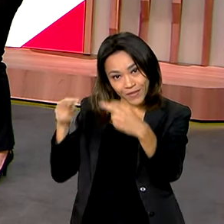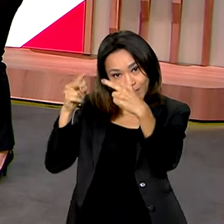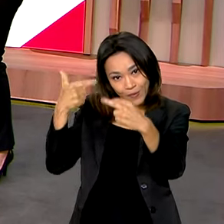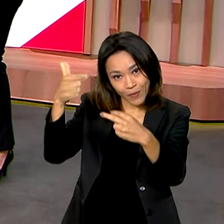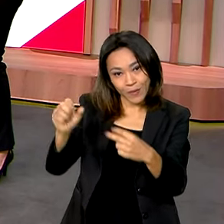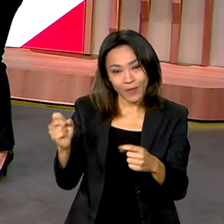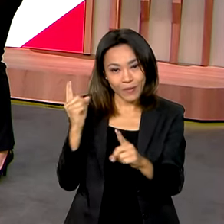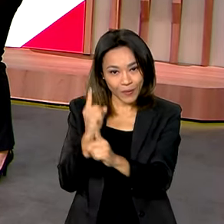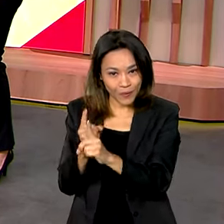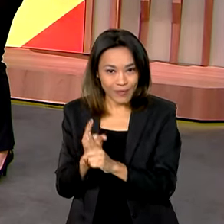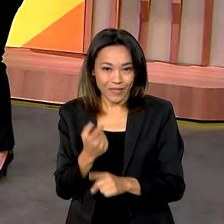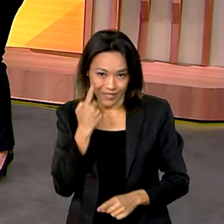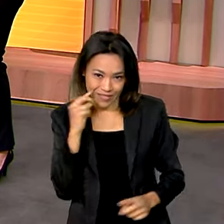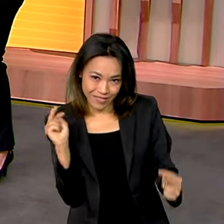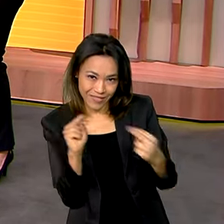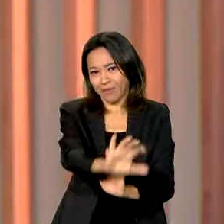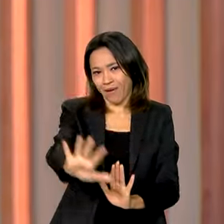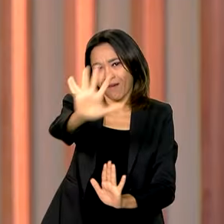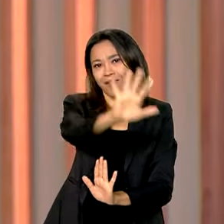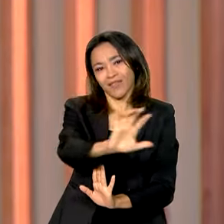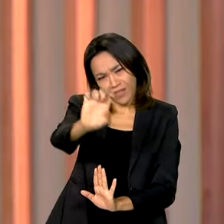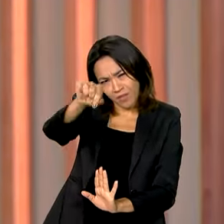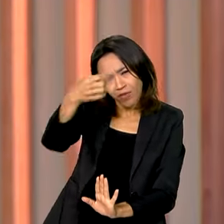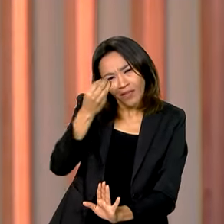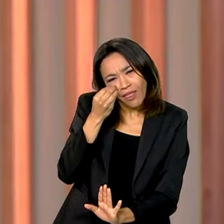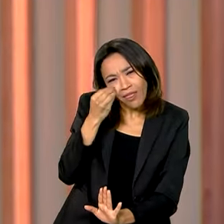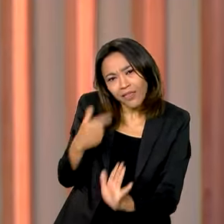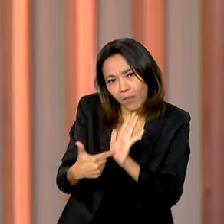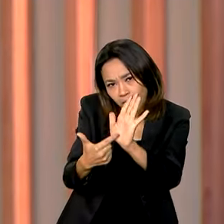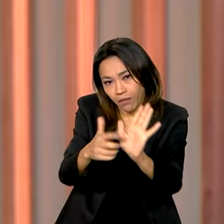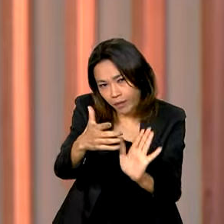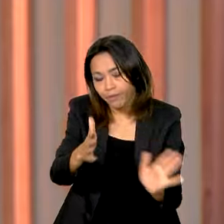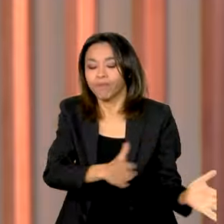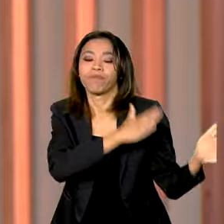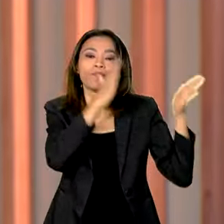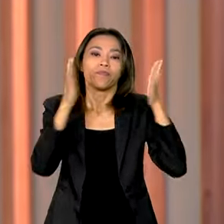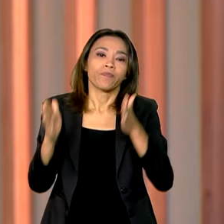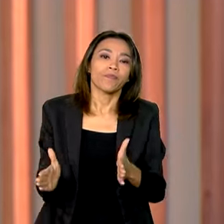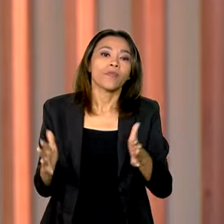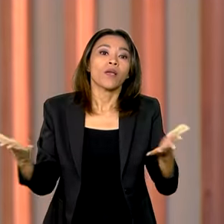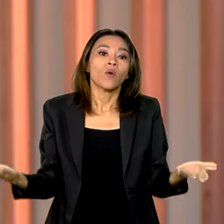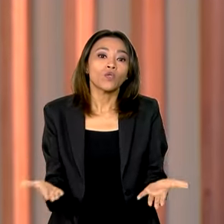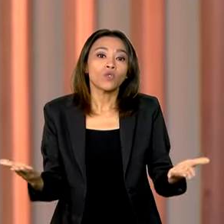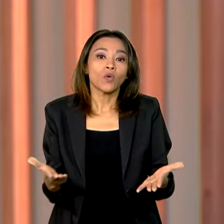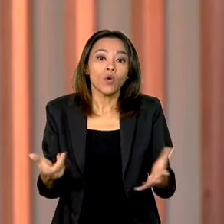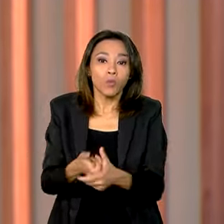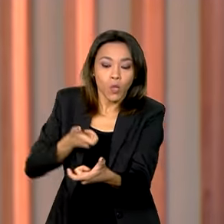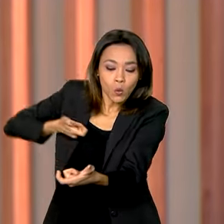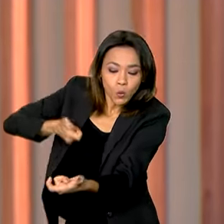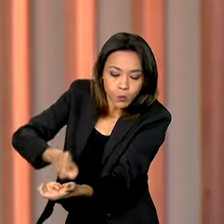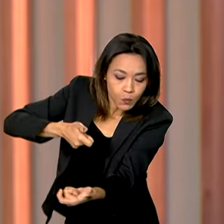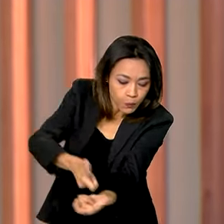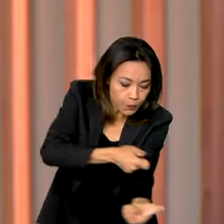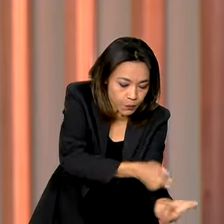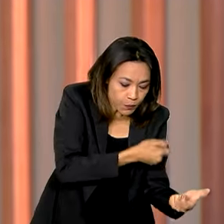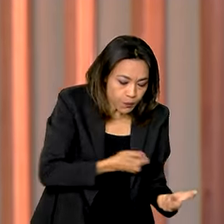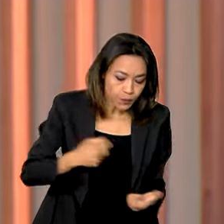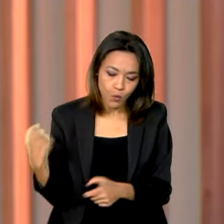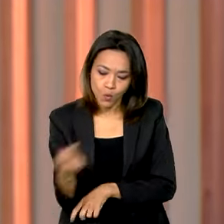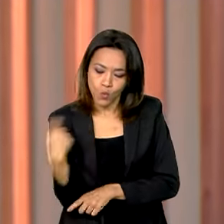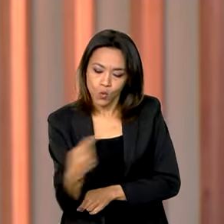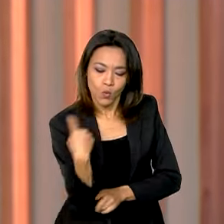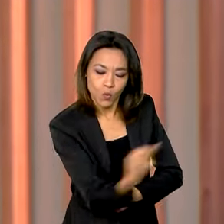Combinado. A gente se vê então na semana que vem. Mas vamos falar de autossuficiência em fertilizantes. Essa iniciativa do Brasil